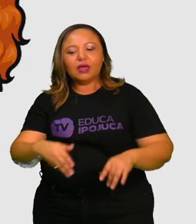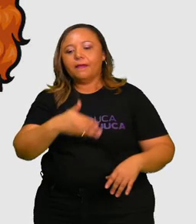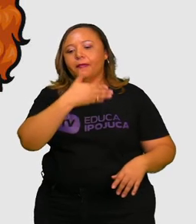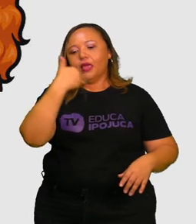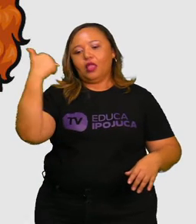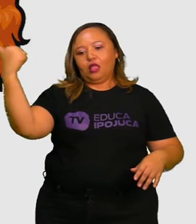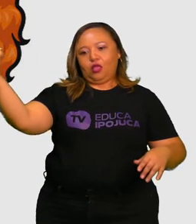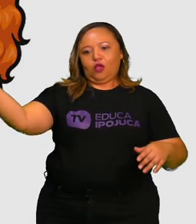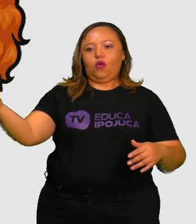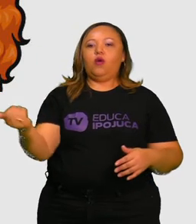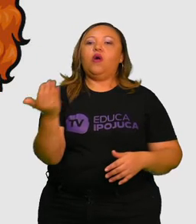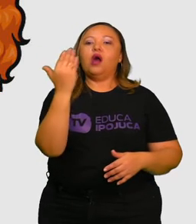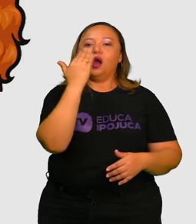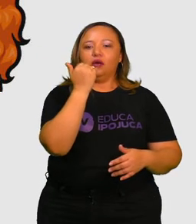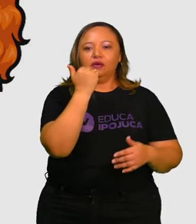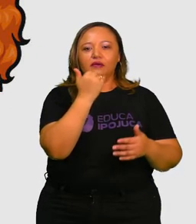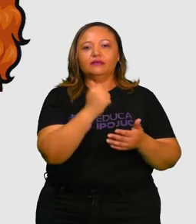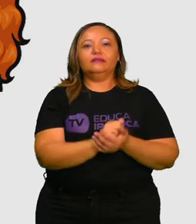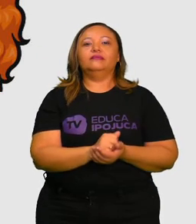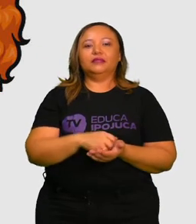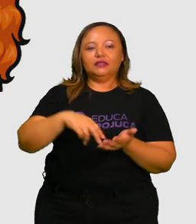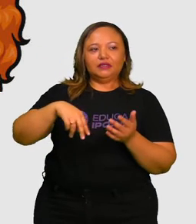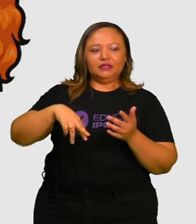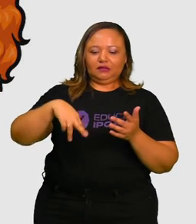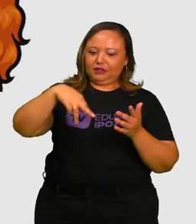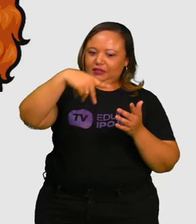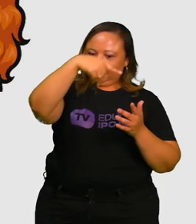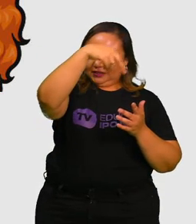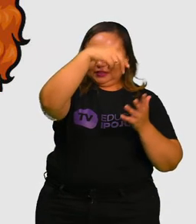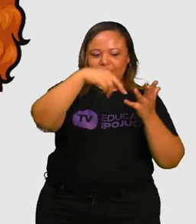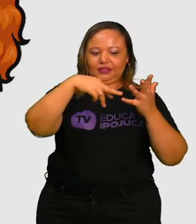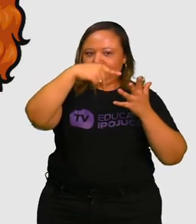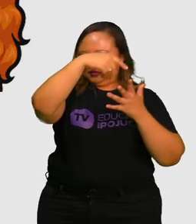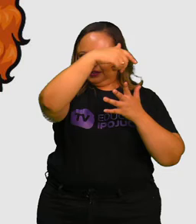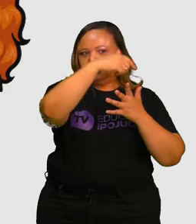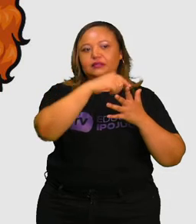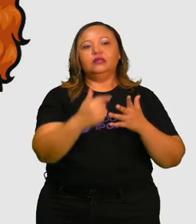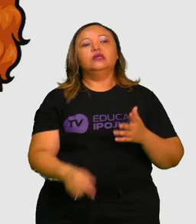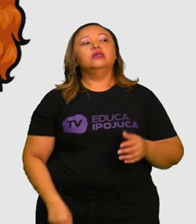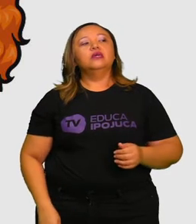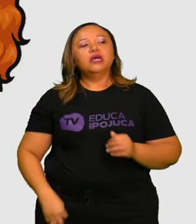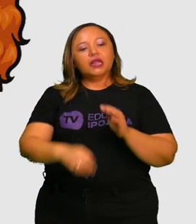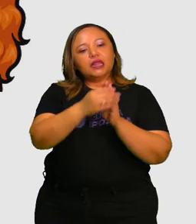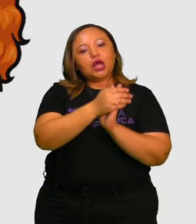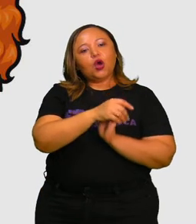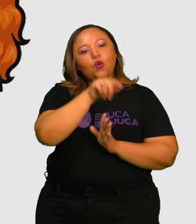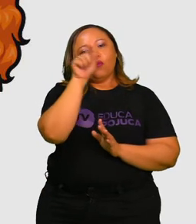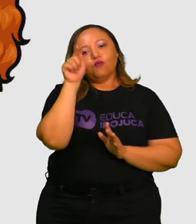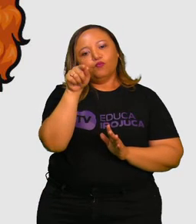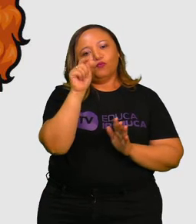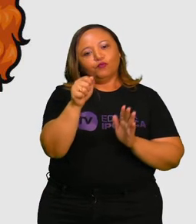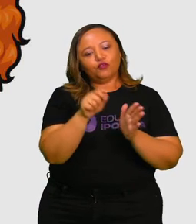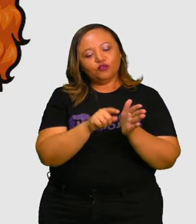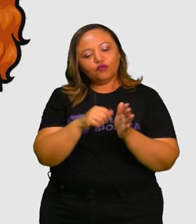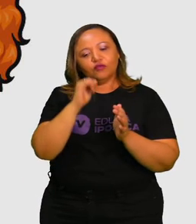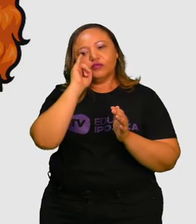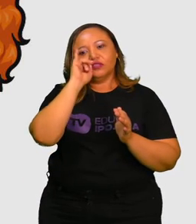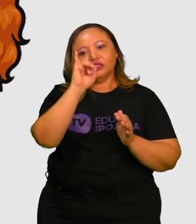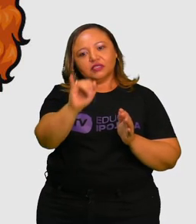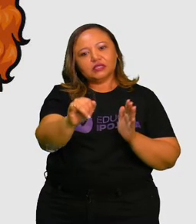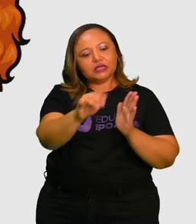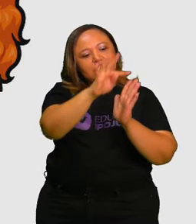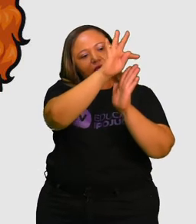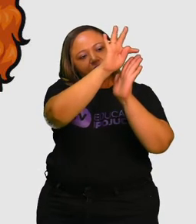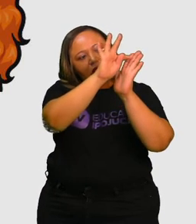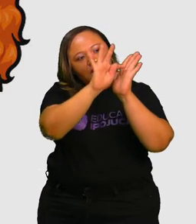Então, agora é a vez de vocês. Qual é a informação transmitida no texto lido e como essa informação